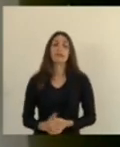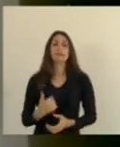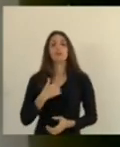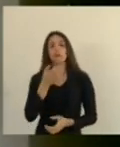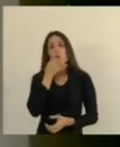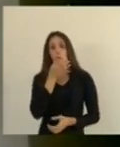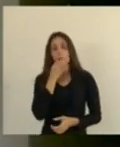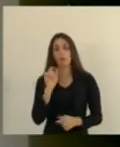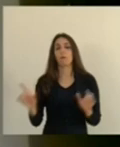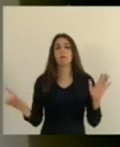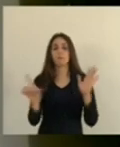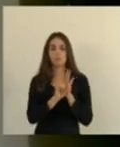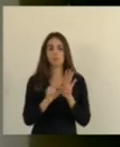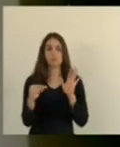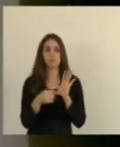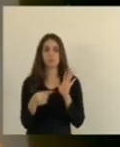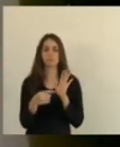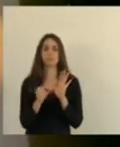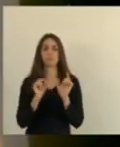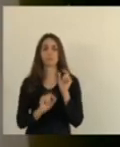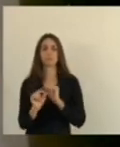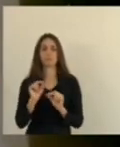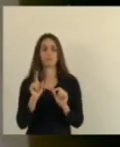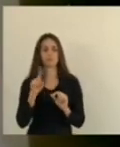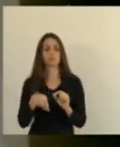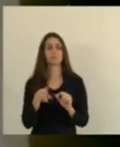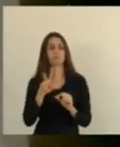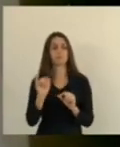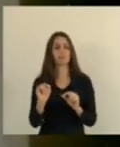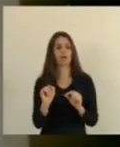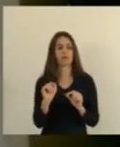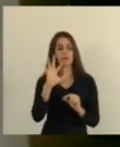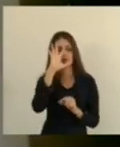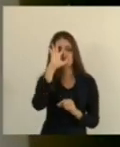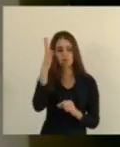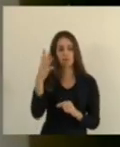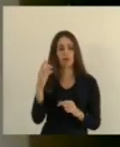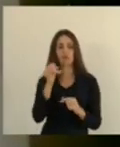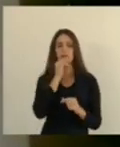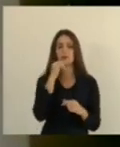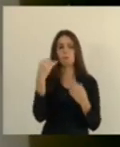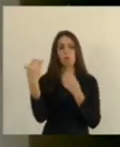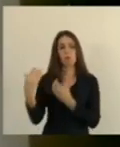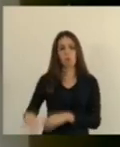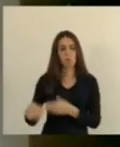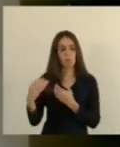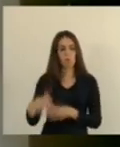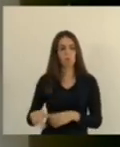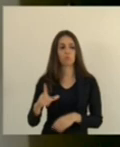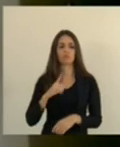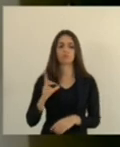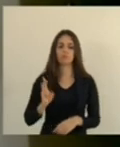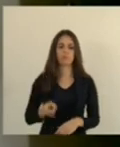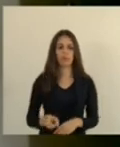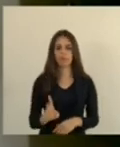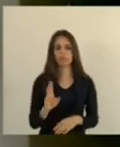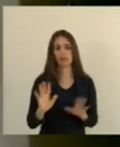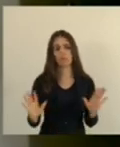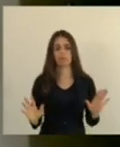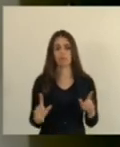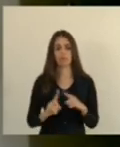que essa lei é de resolver concurso sempre a ser preta então quem queira